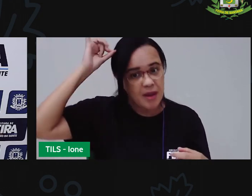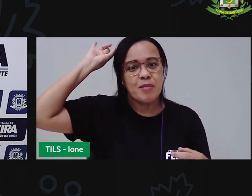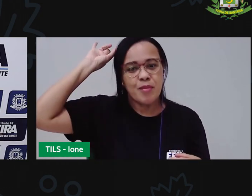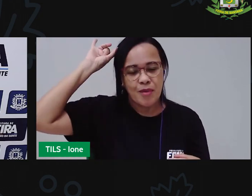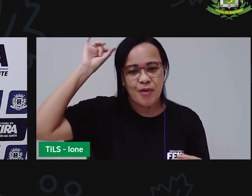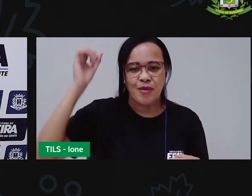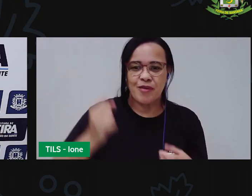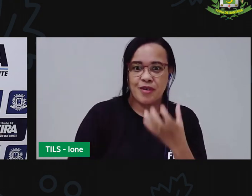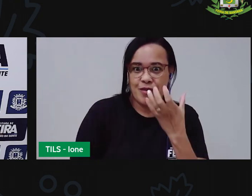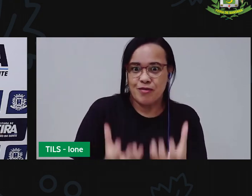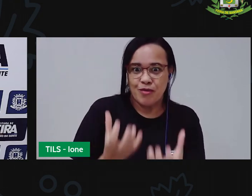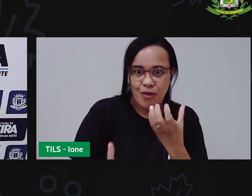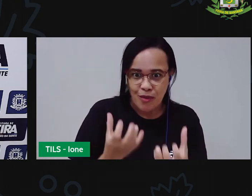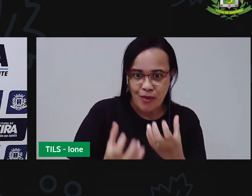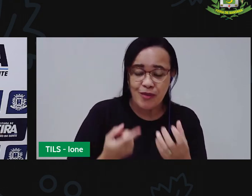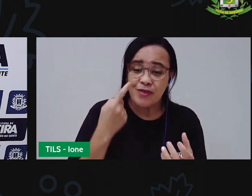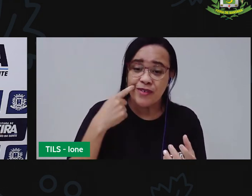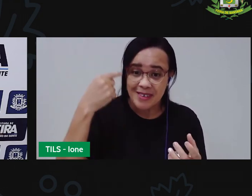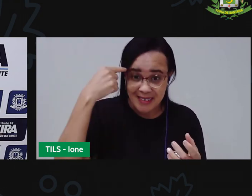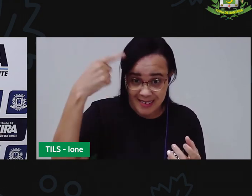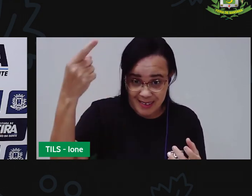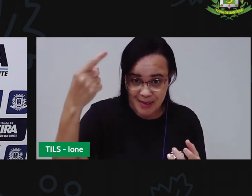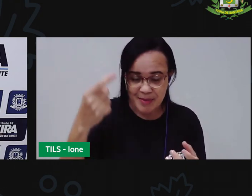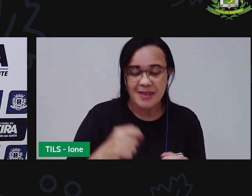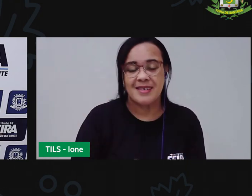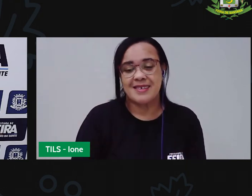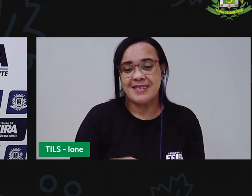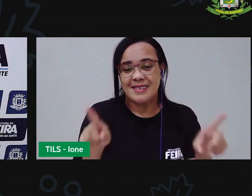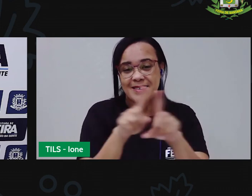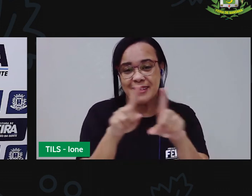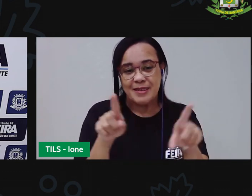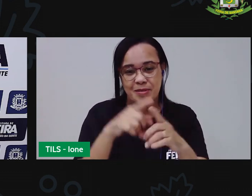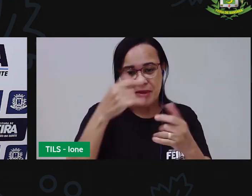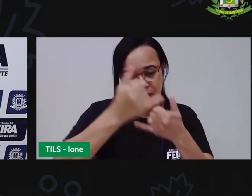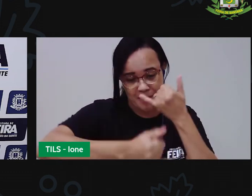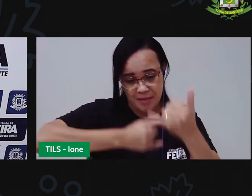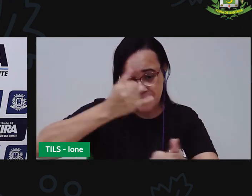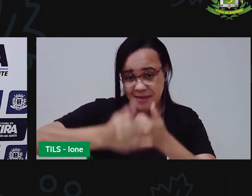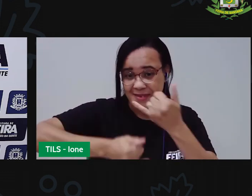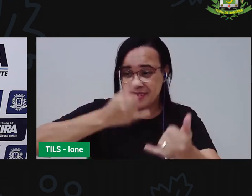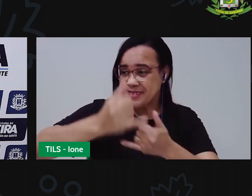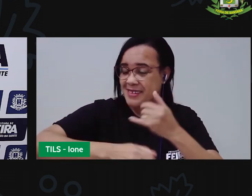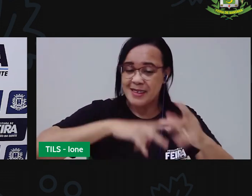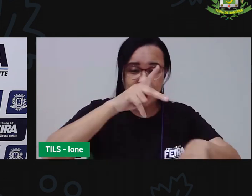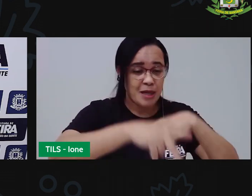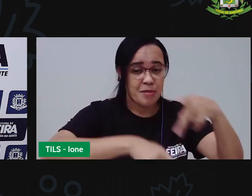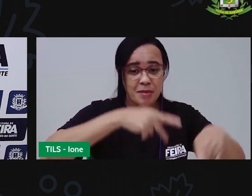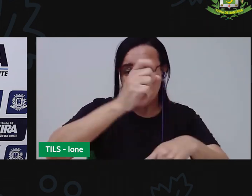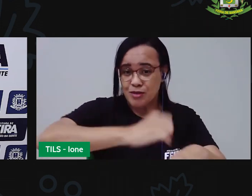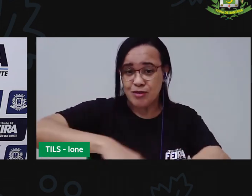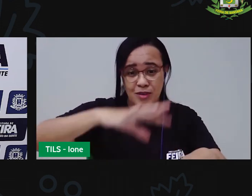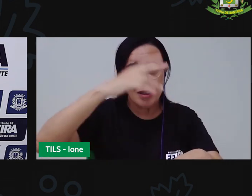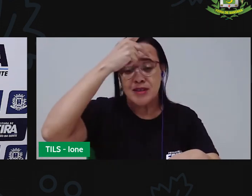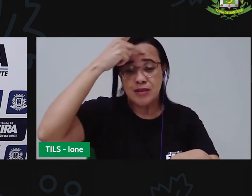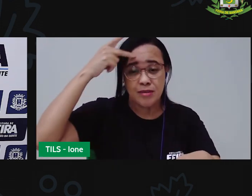gente também aprendeu uma brincadeira popular, chamada pedra, papel, tesoura.